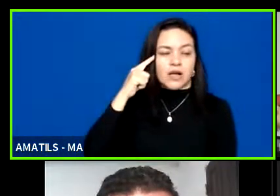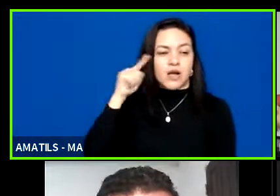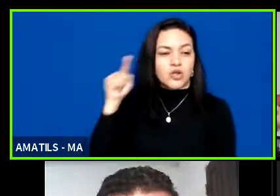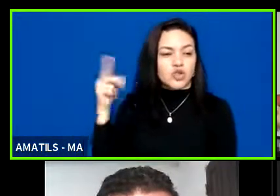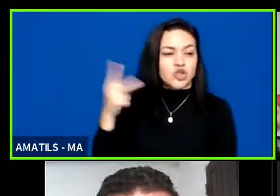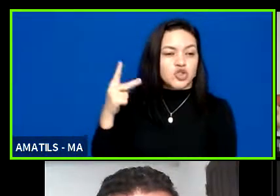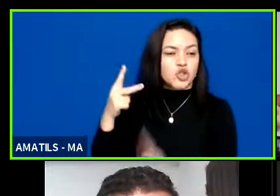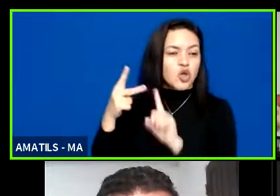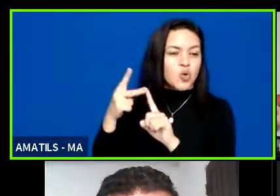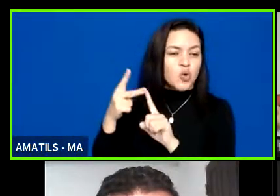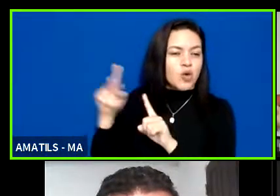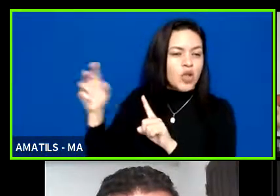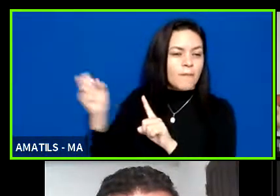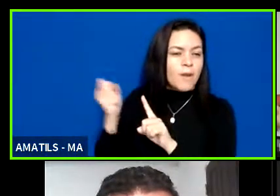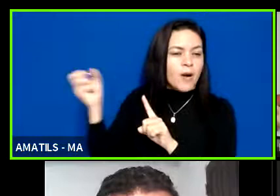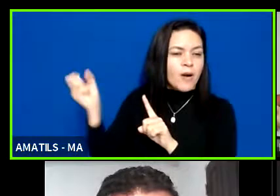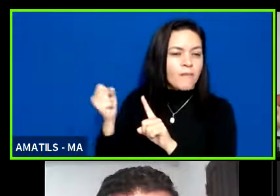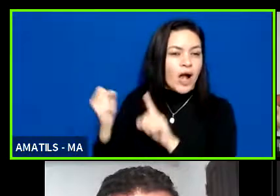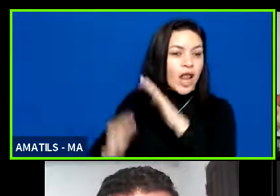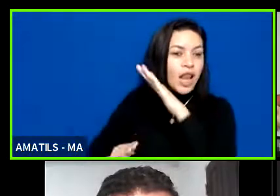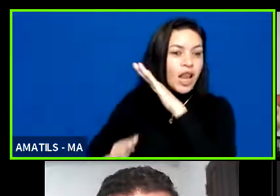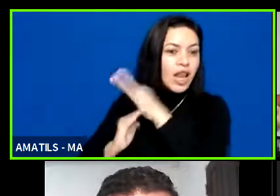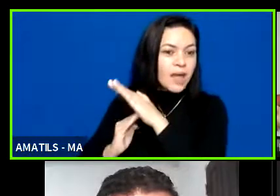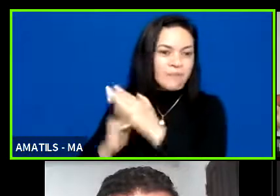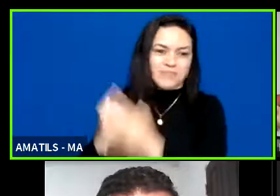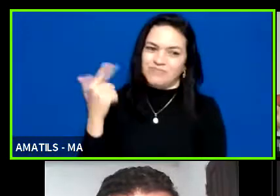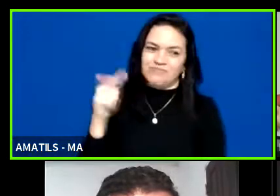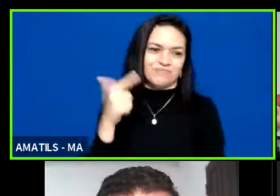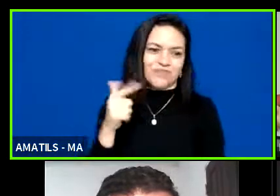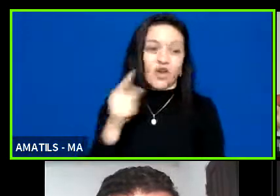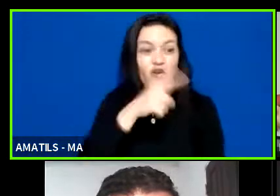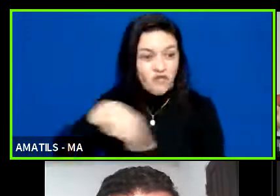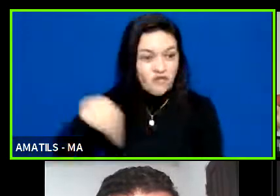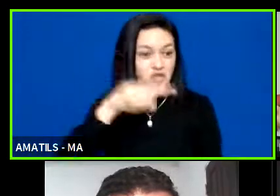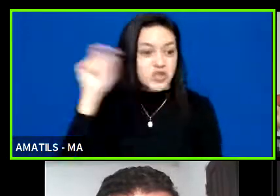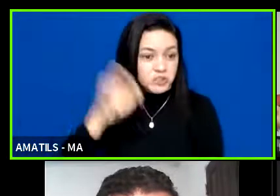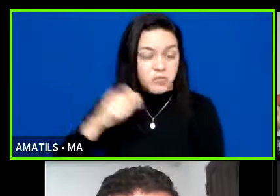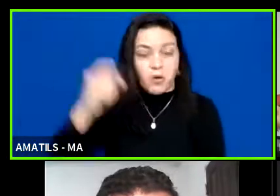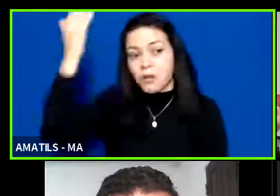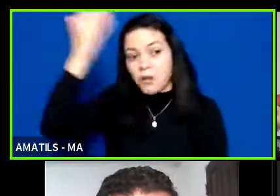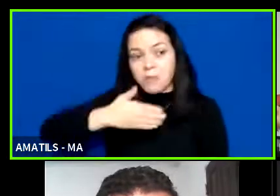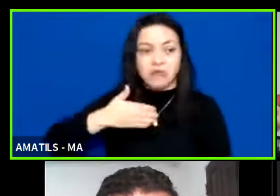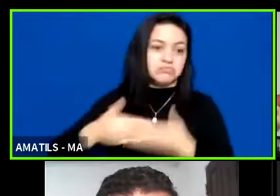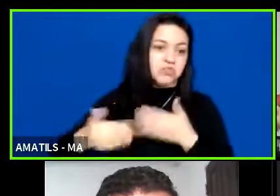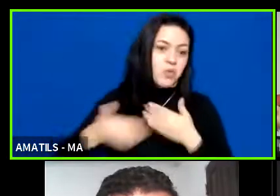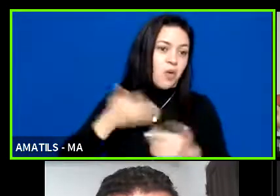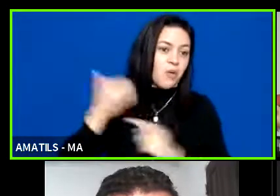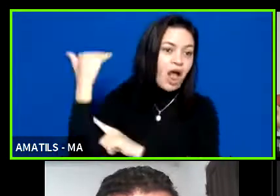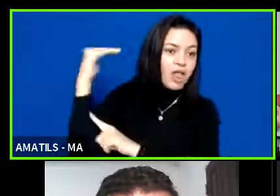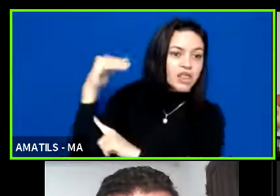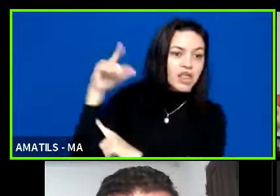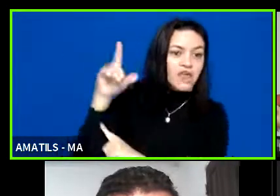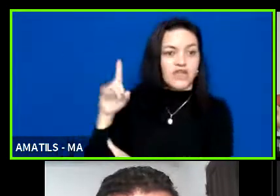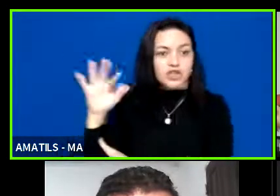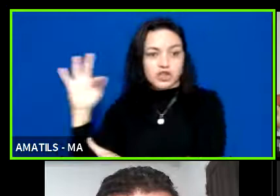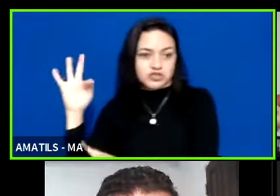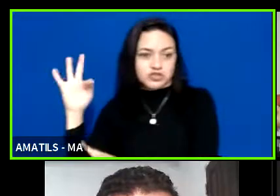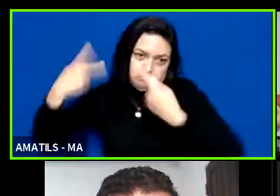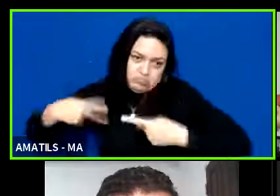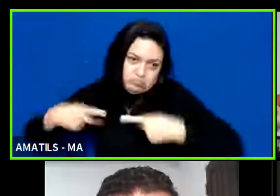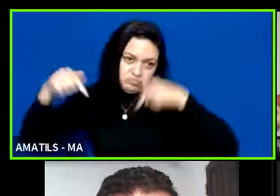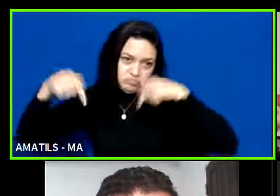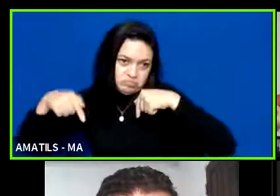não tem limitação de valores então vocês podem apresentar a nível do Distrito Federal especificamente